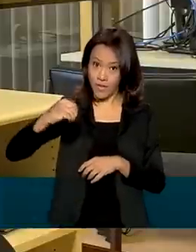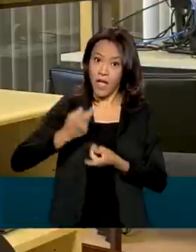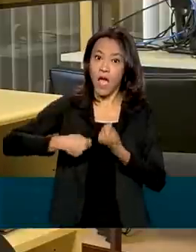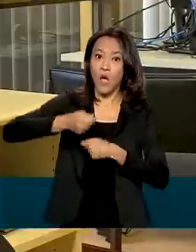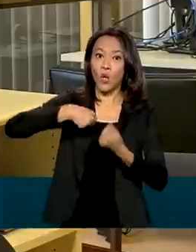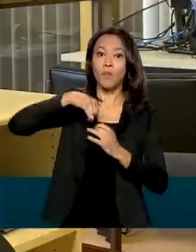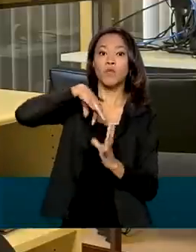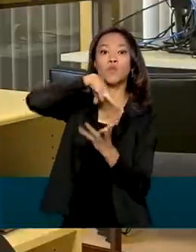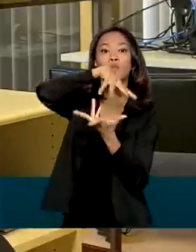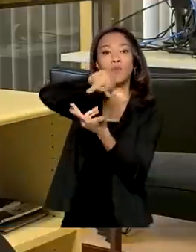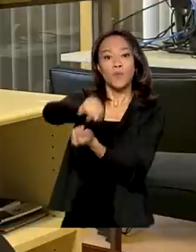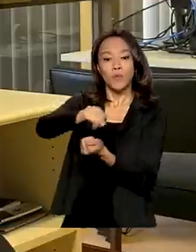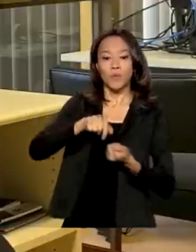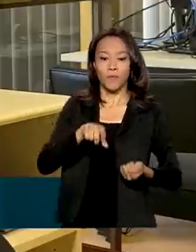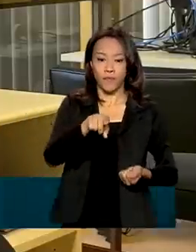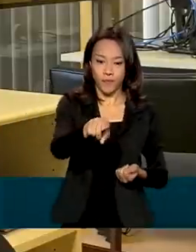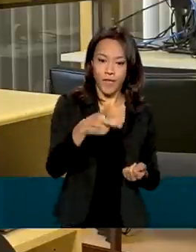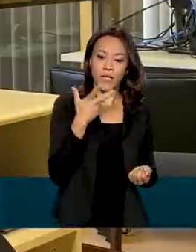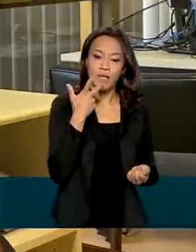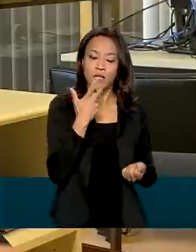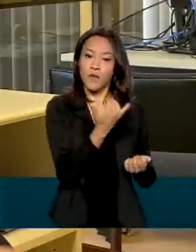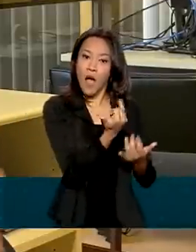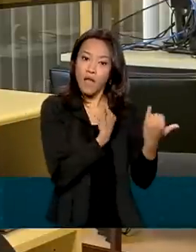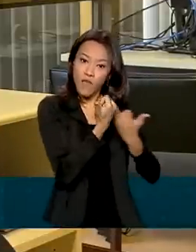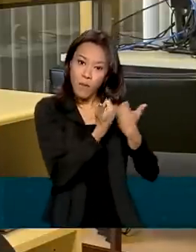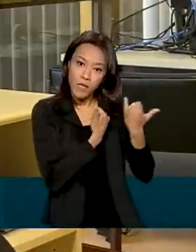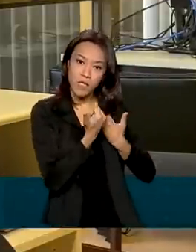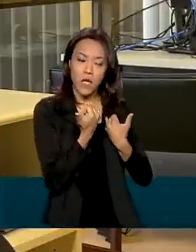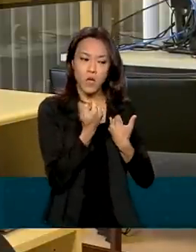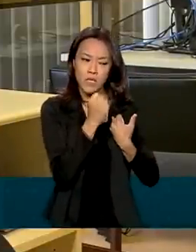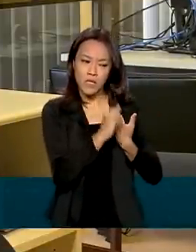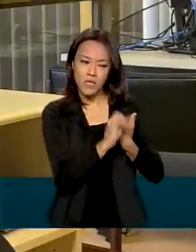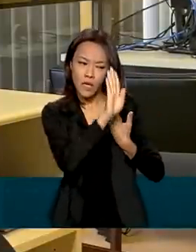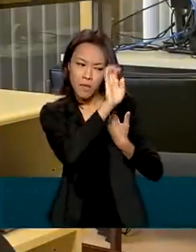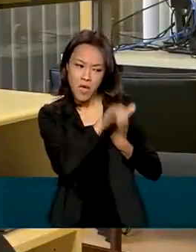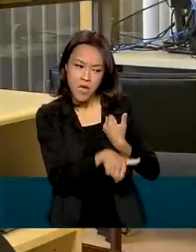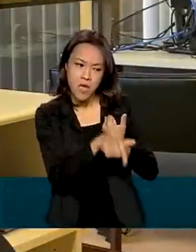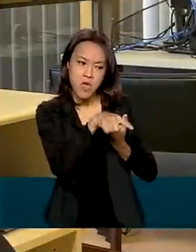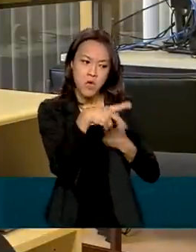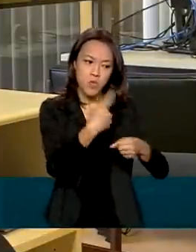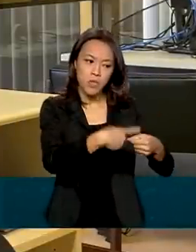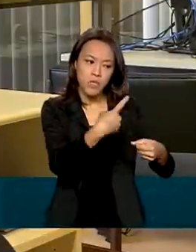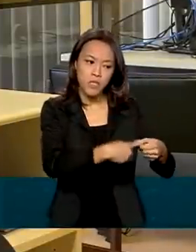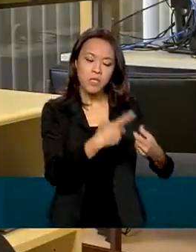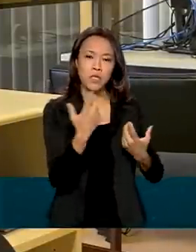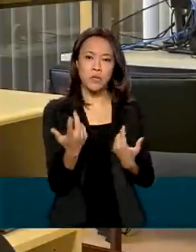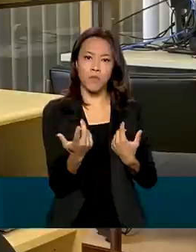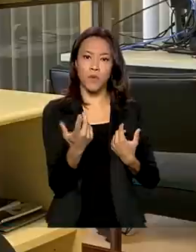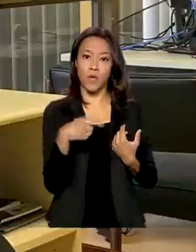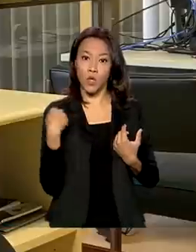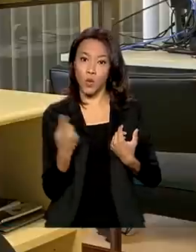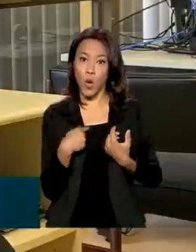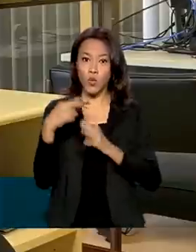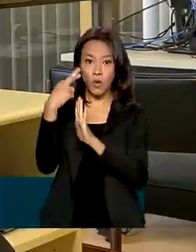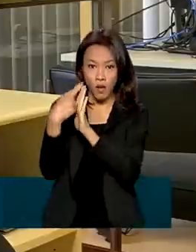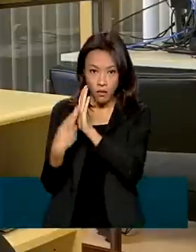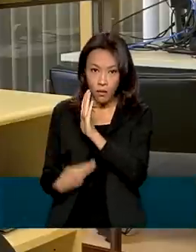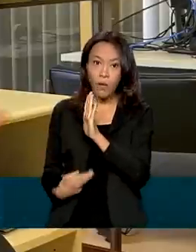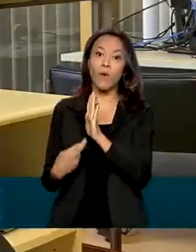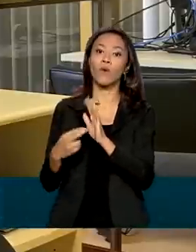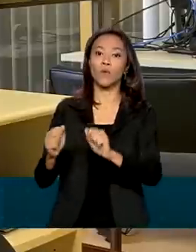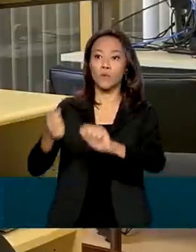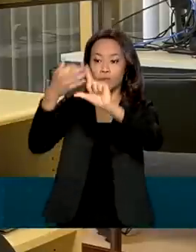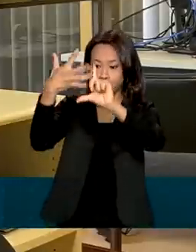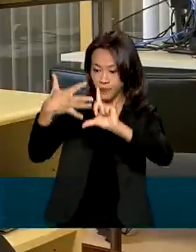traz alguns diagnósticos daquilo que o município não está bem e aquilo que ele está bem. E no nosso relatório, no nosso site,